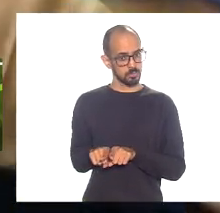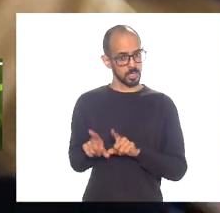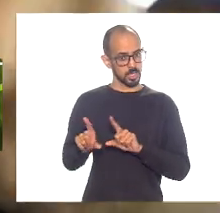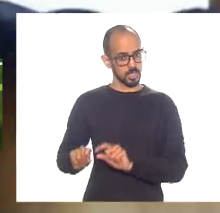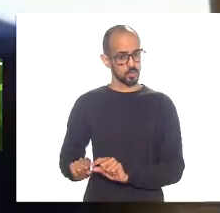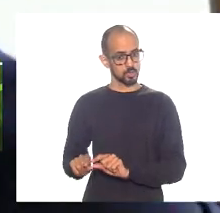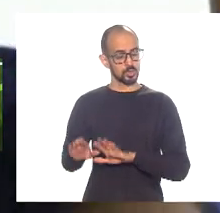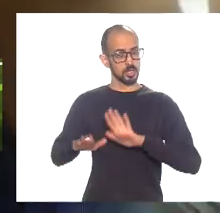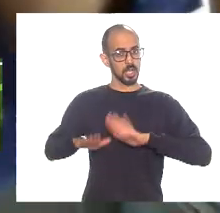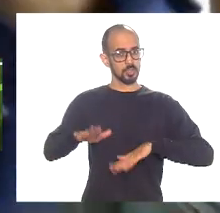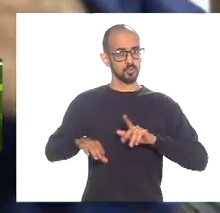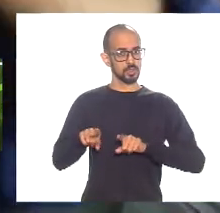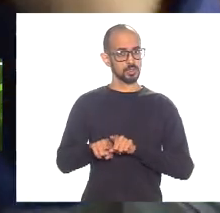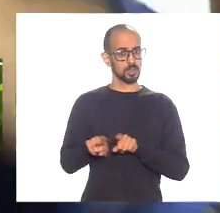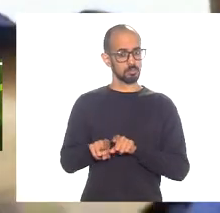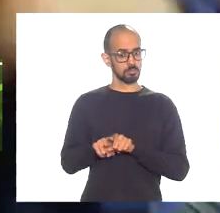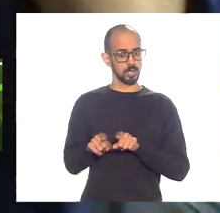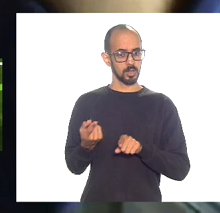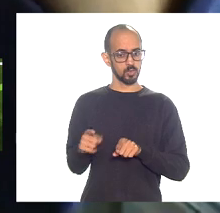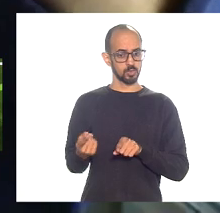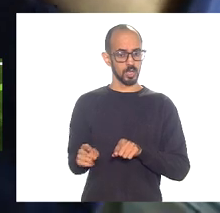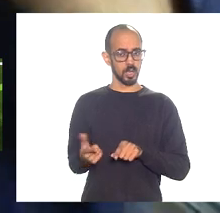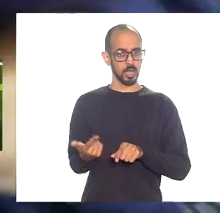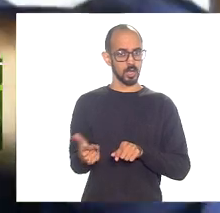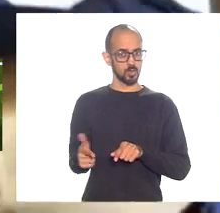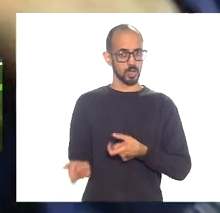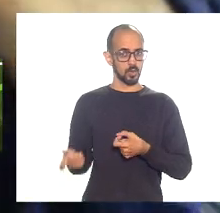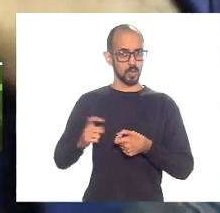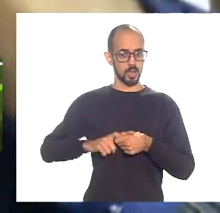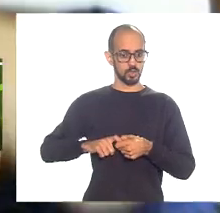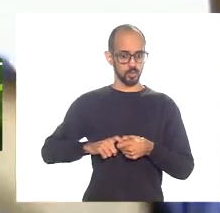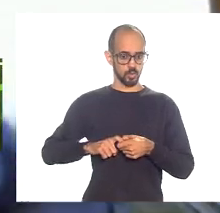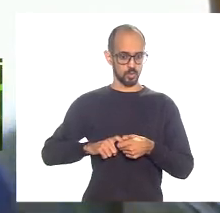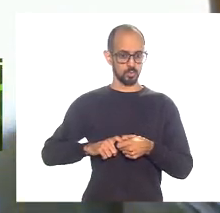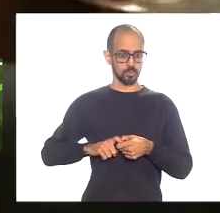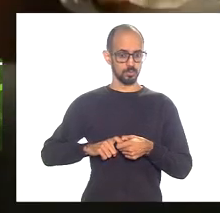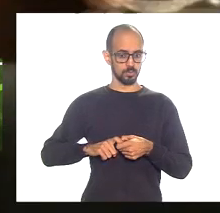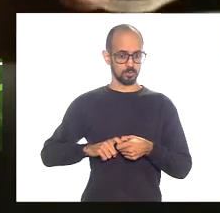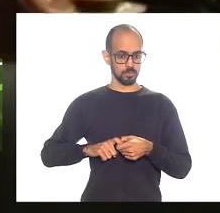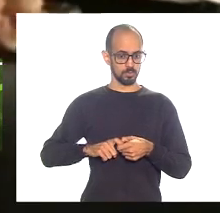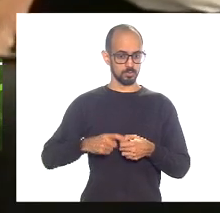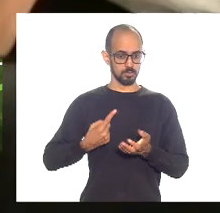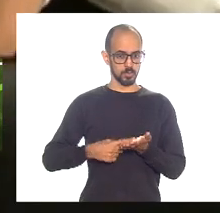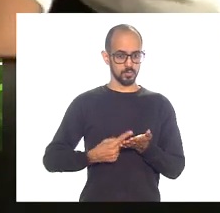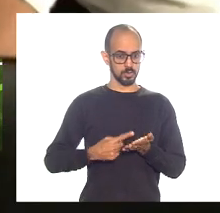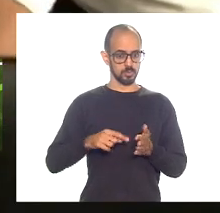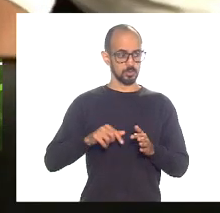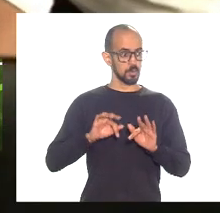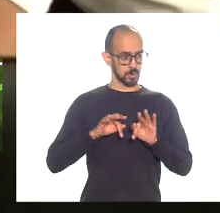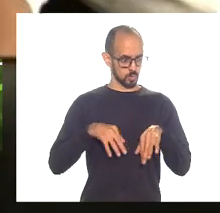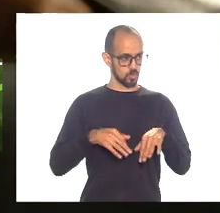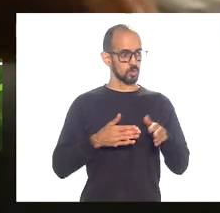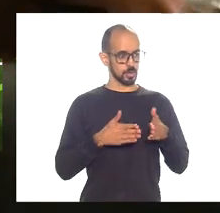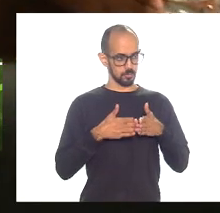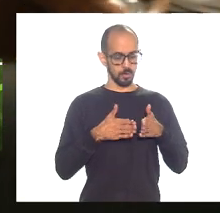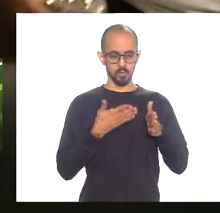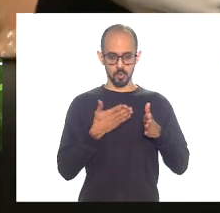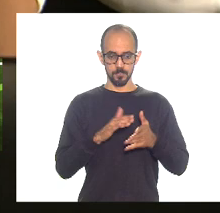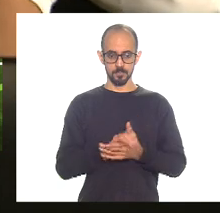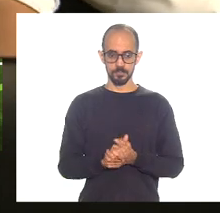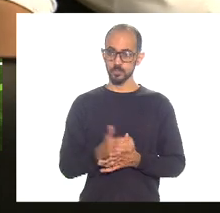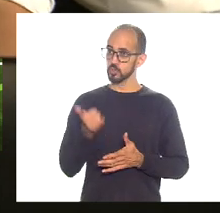vezes não trazendo o retorno previsto para concluir por favor Luiz obrigado presidente concluí ok